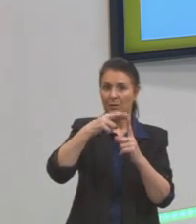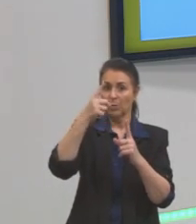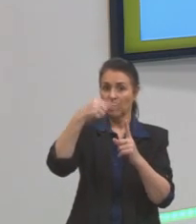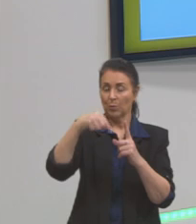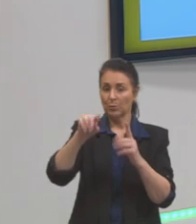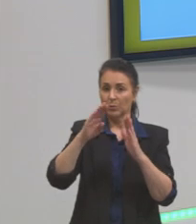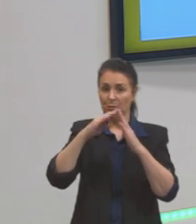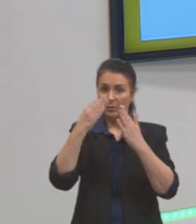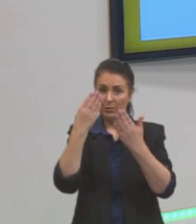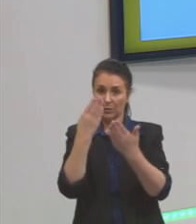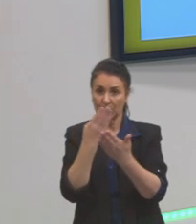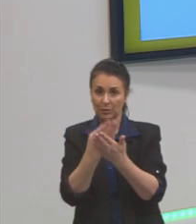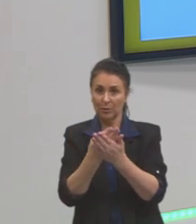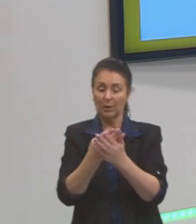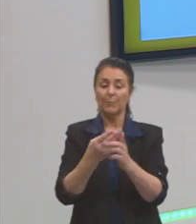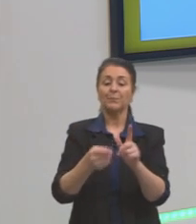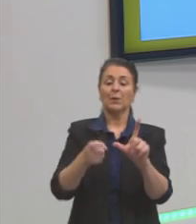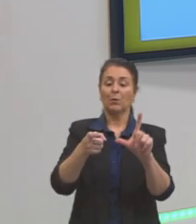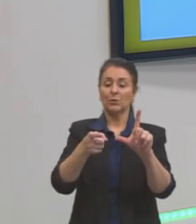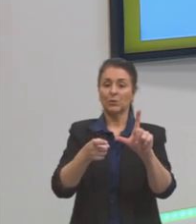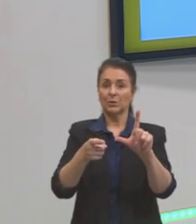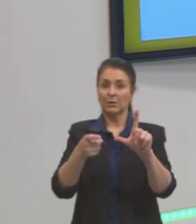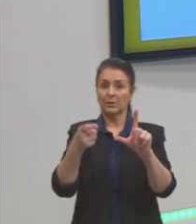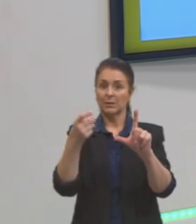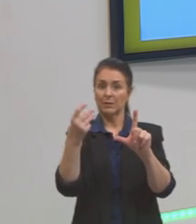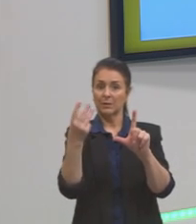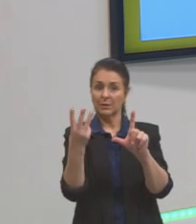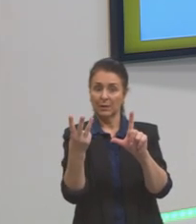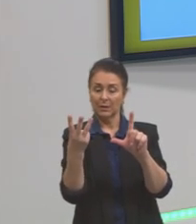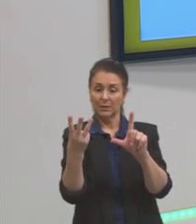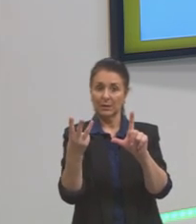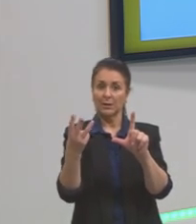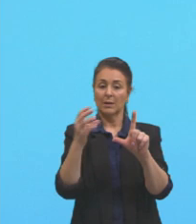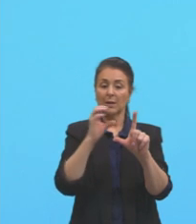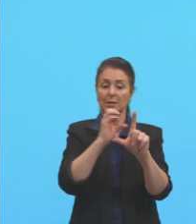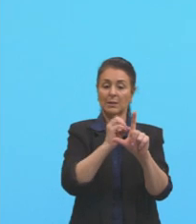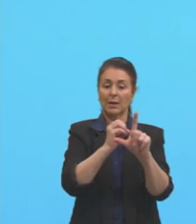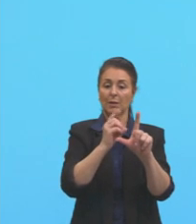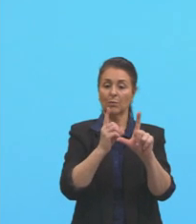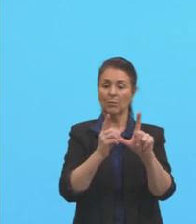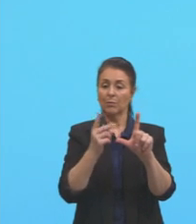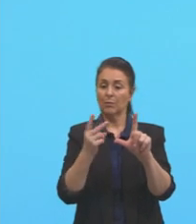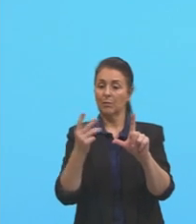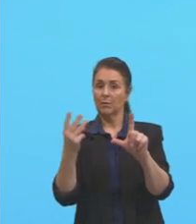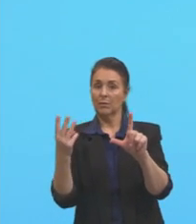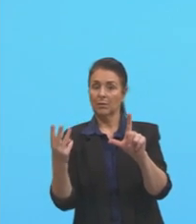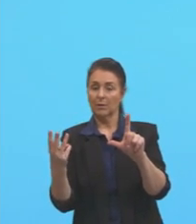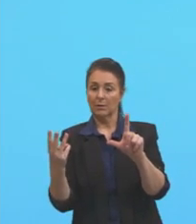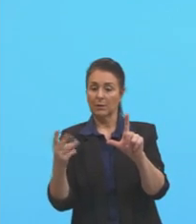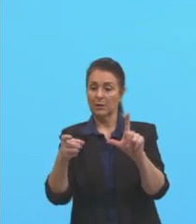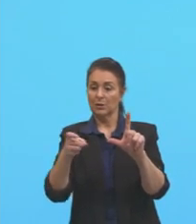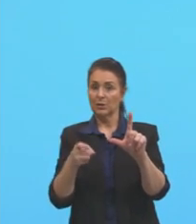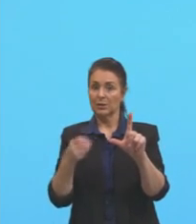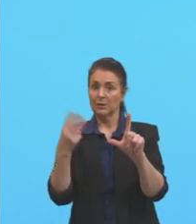eu colocaria, então, X3, então, contando, 0, 1, 2, 3, X3,